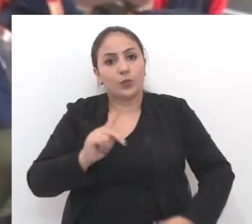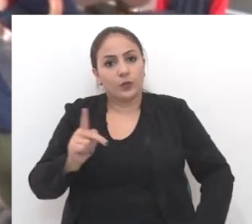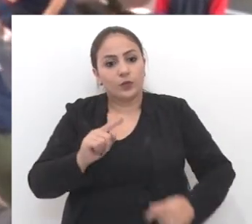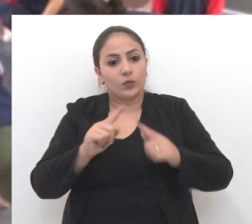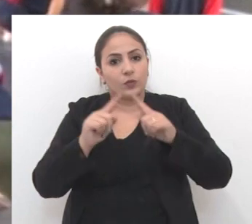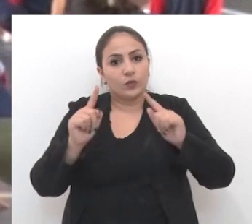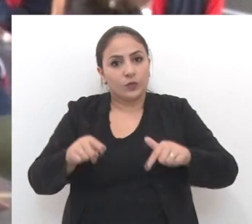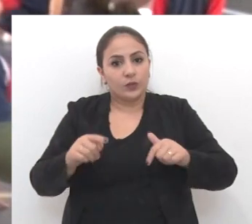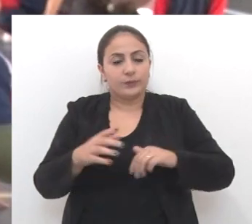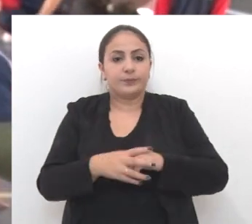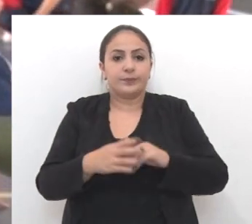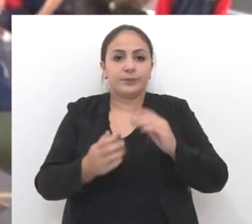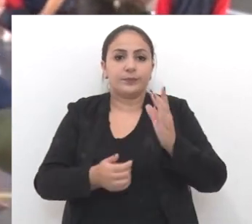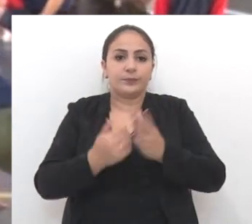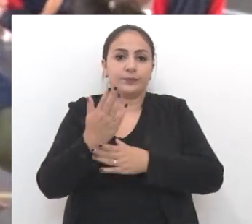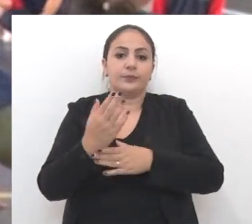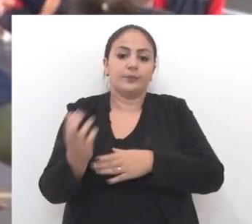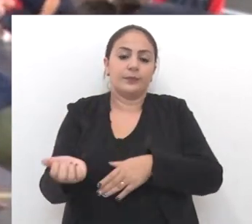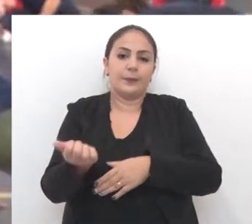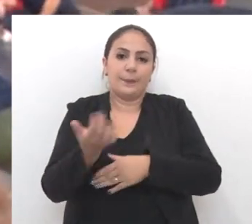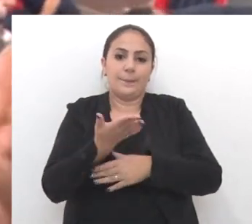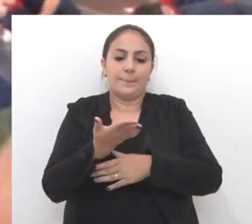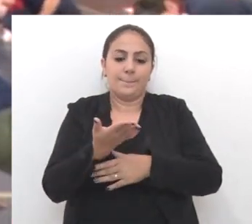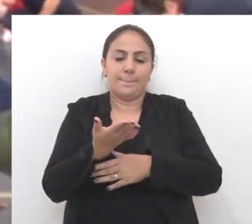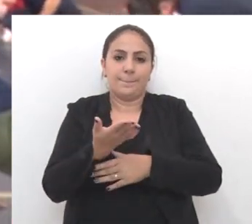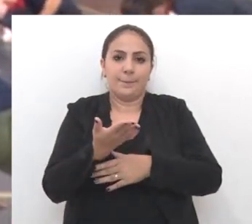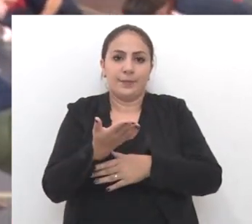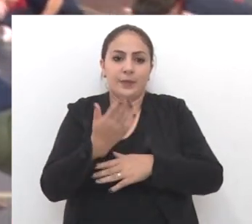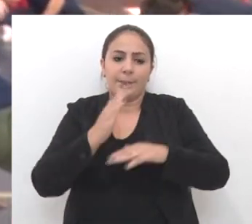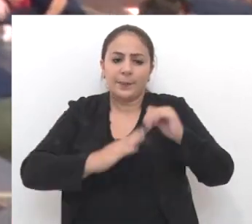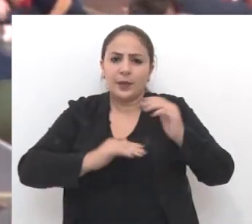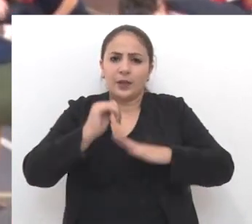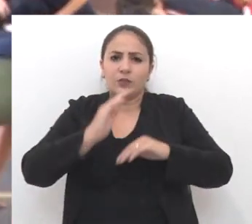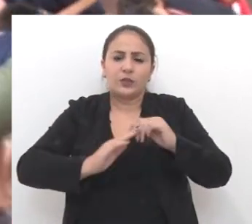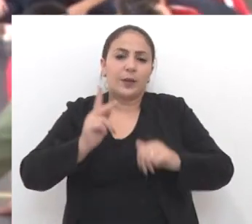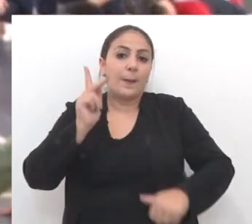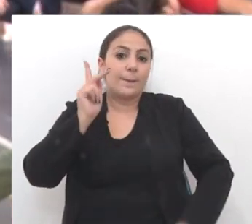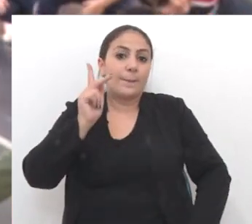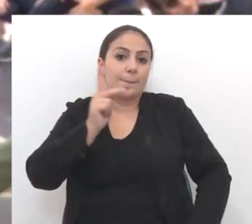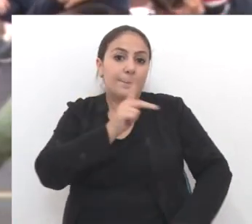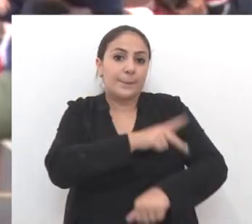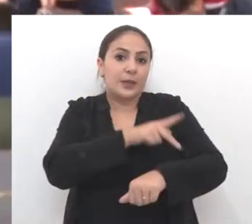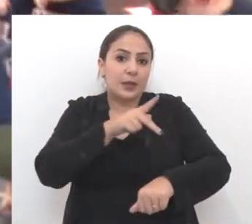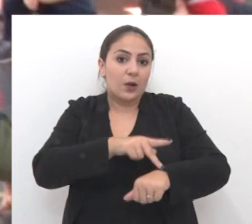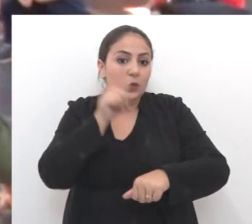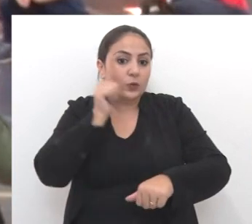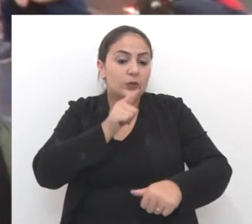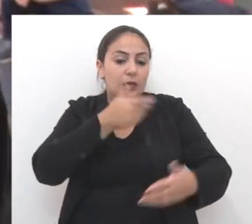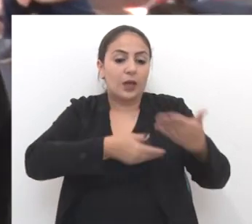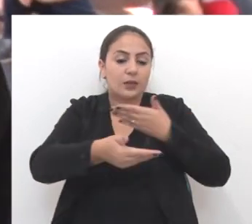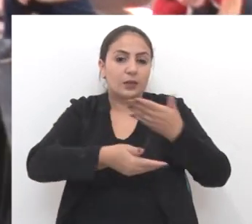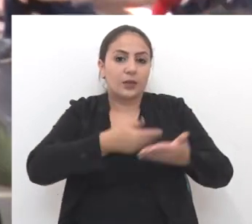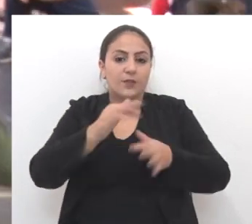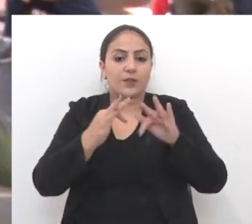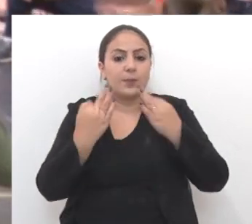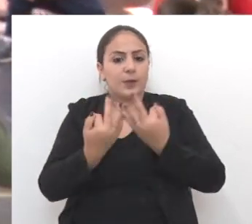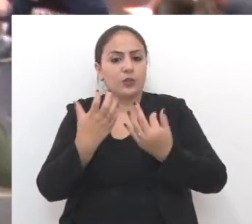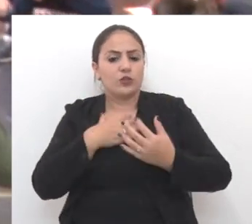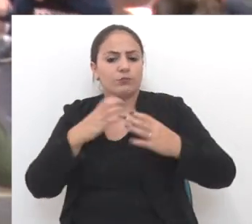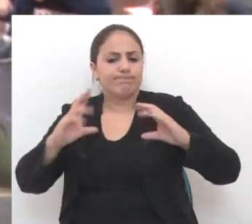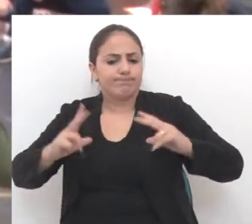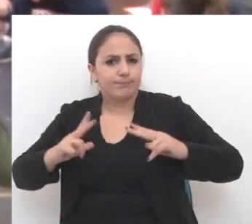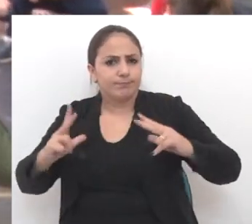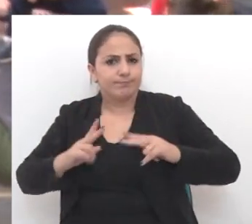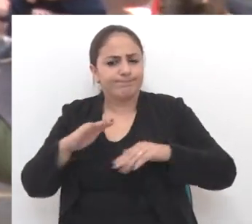professores e funcionários, criando uma nova prática pedagógica de atender as famílias de